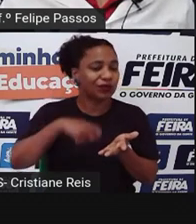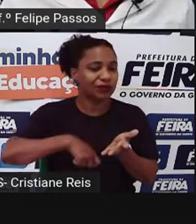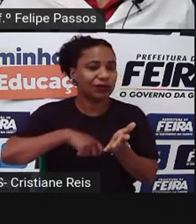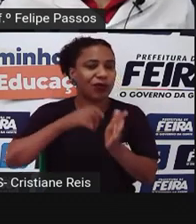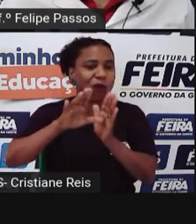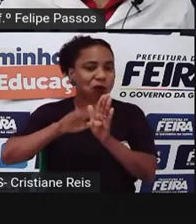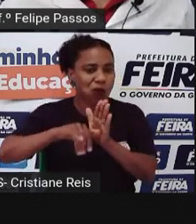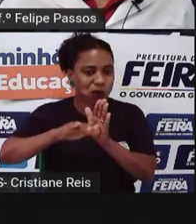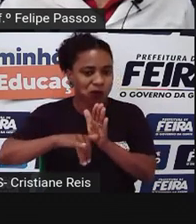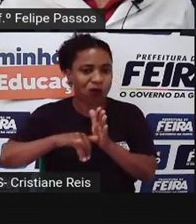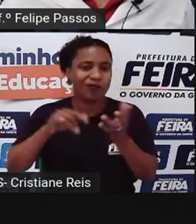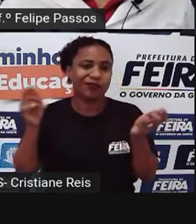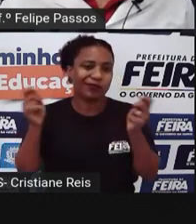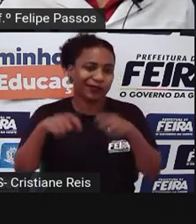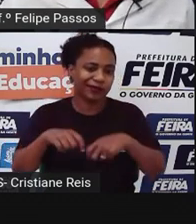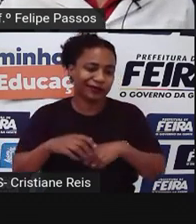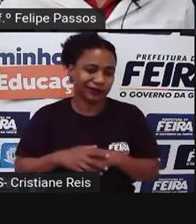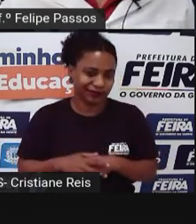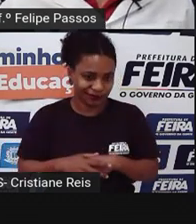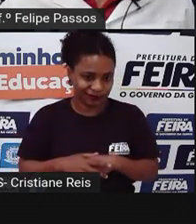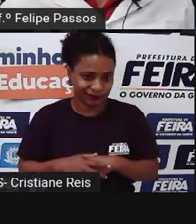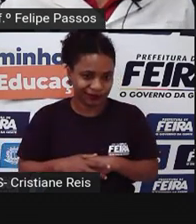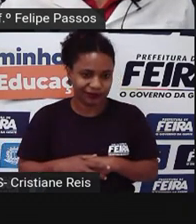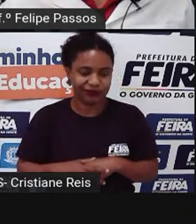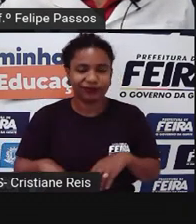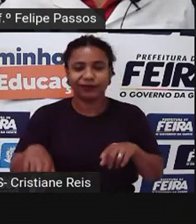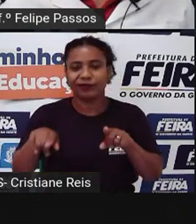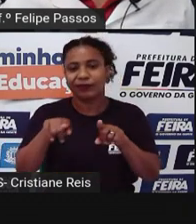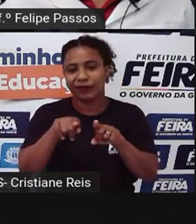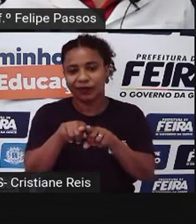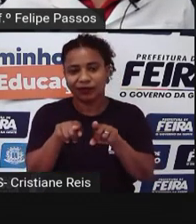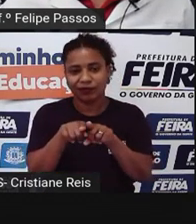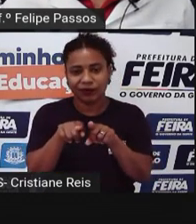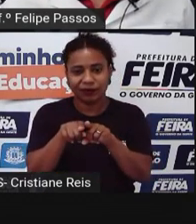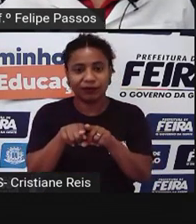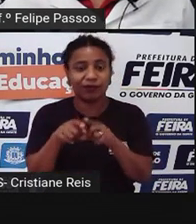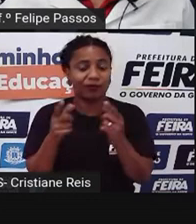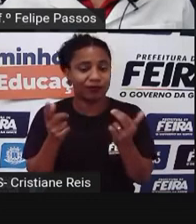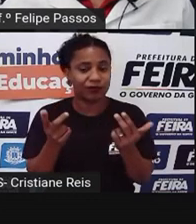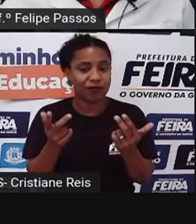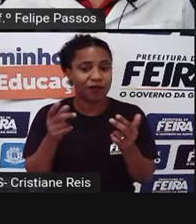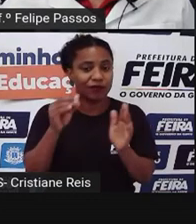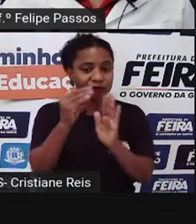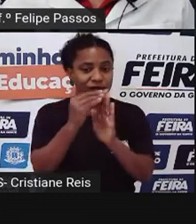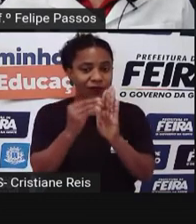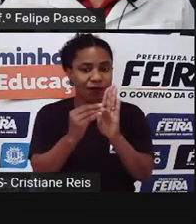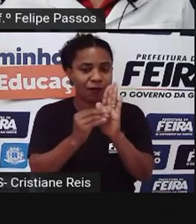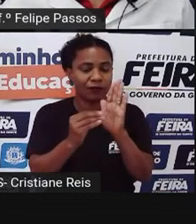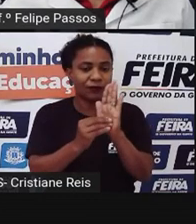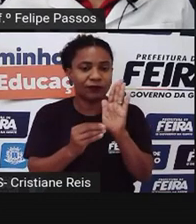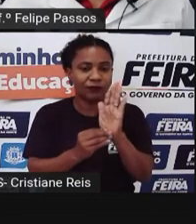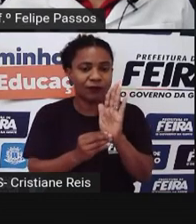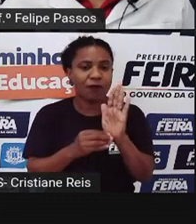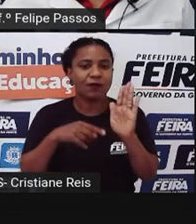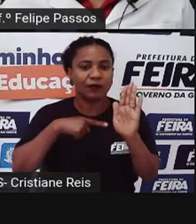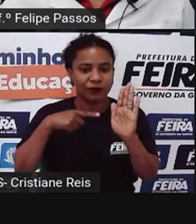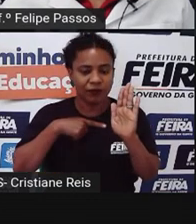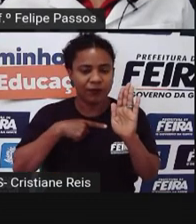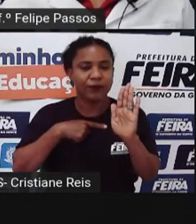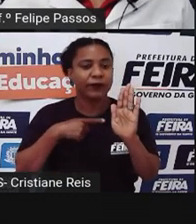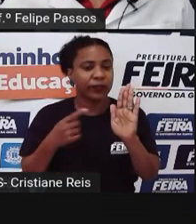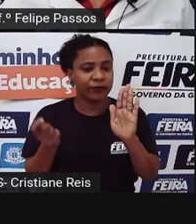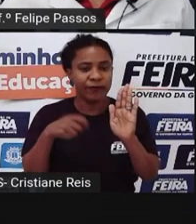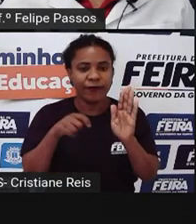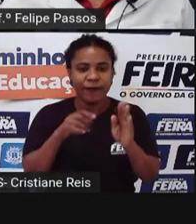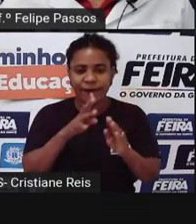ela pode ser difamada na internet. Conforme a nova redação do Código, o crime de invasão de dispositivo informático